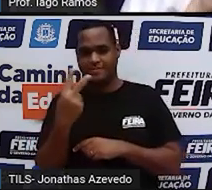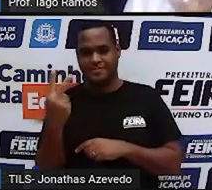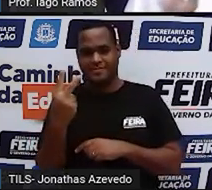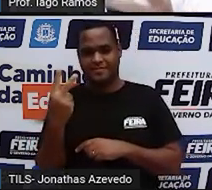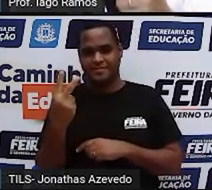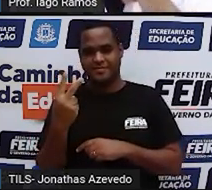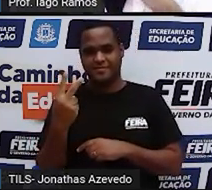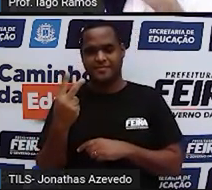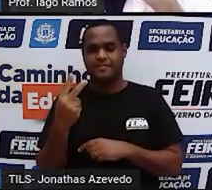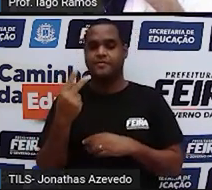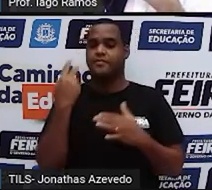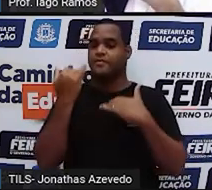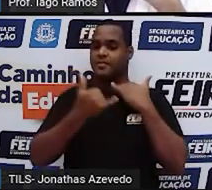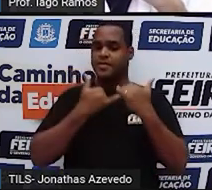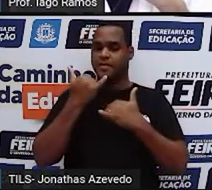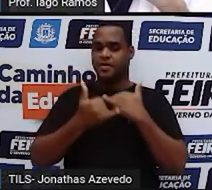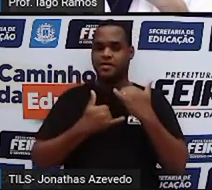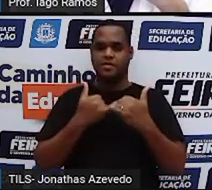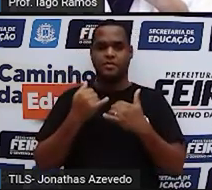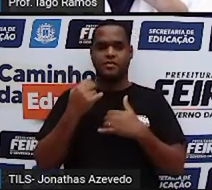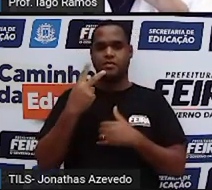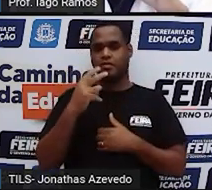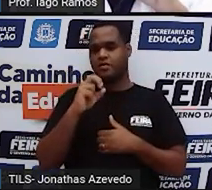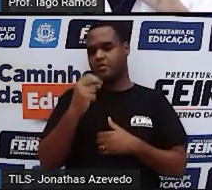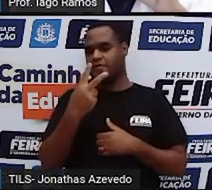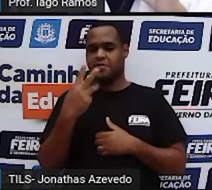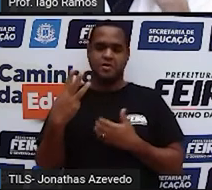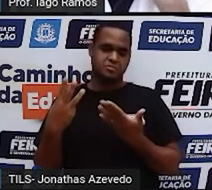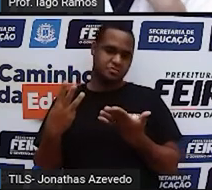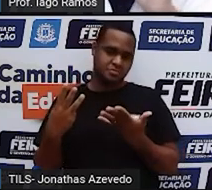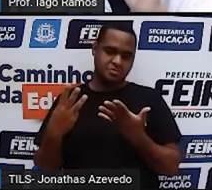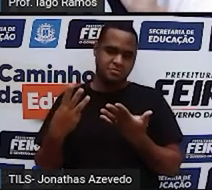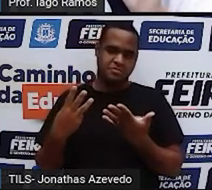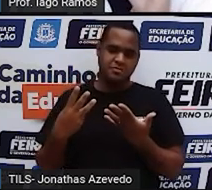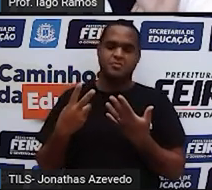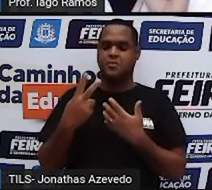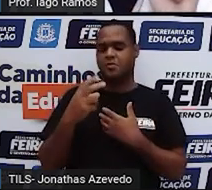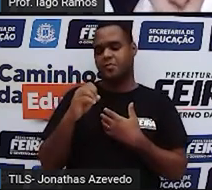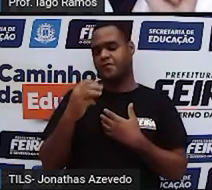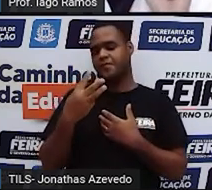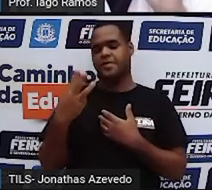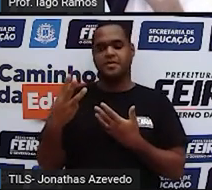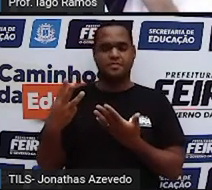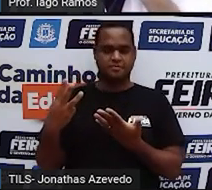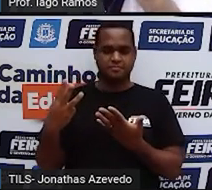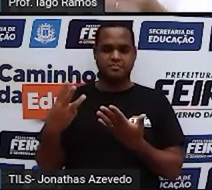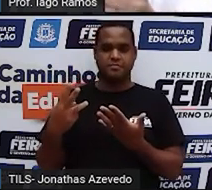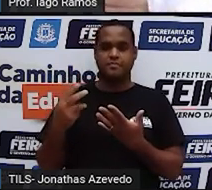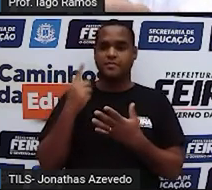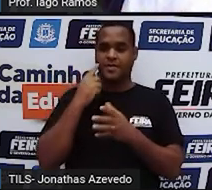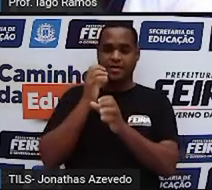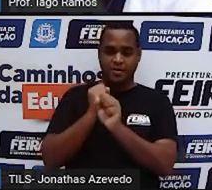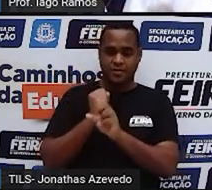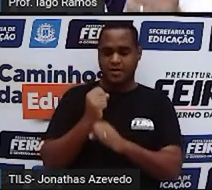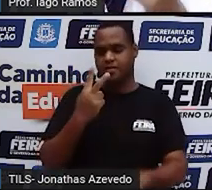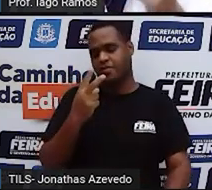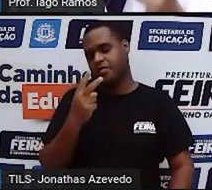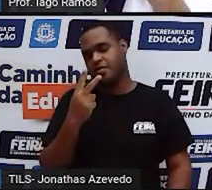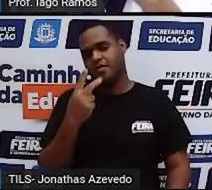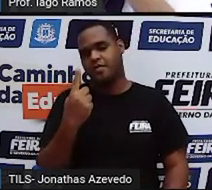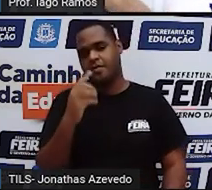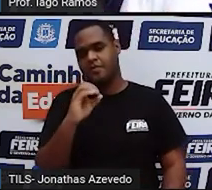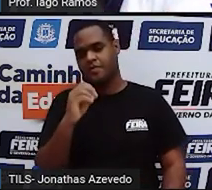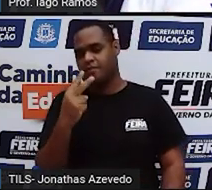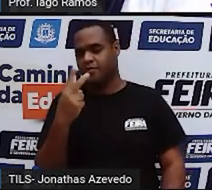Essa brincadeira feita no ano de 2023, naquela soma ali, onde tem o 1.021, vai ter que ser